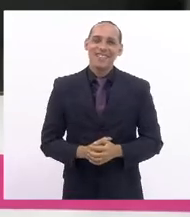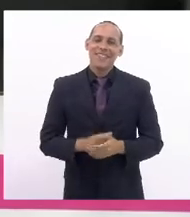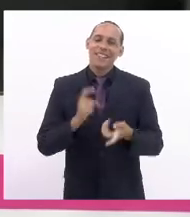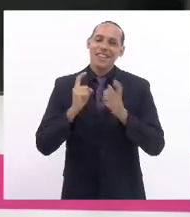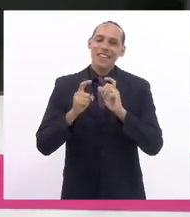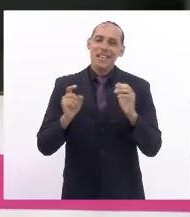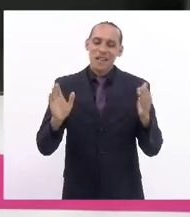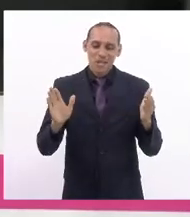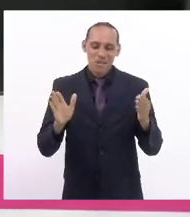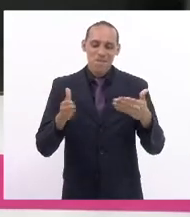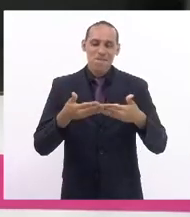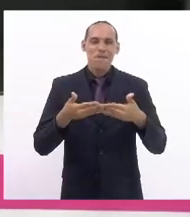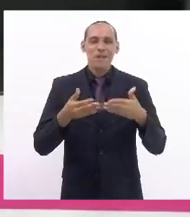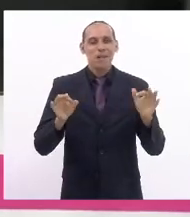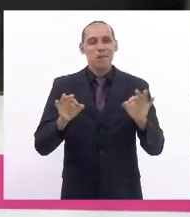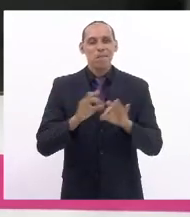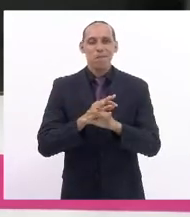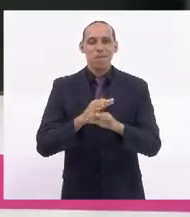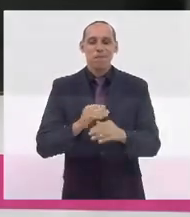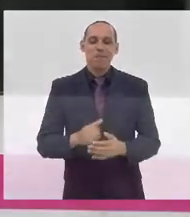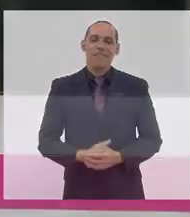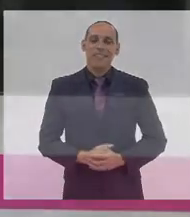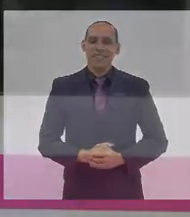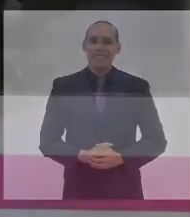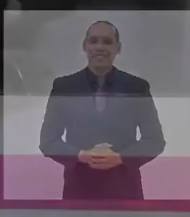encerrada a presente sessão. Obrigada.